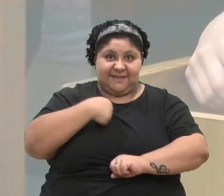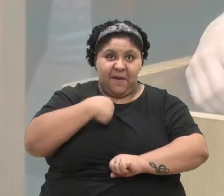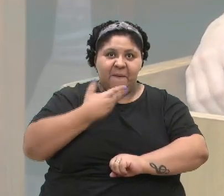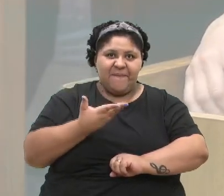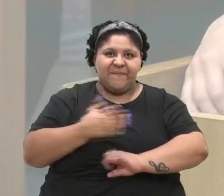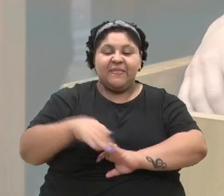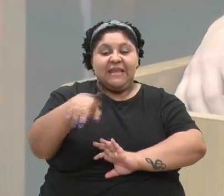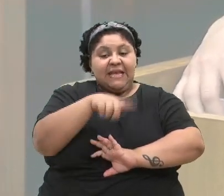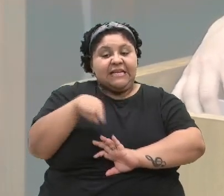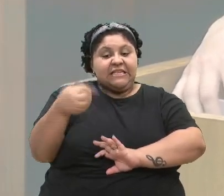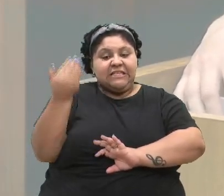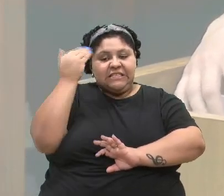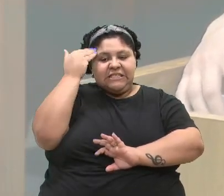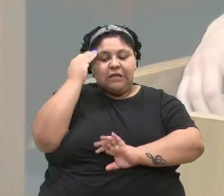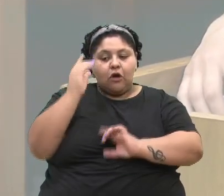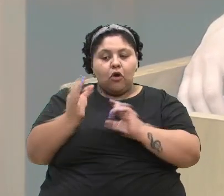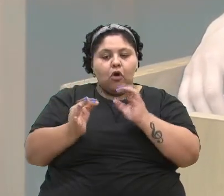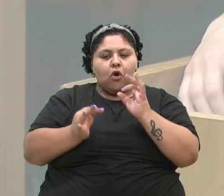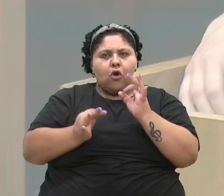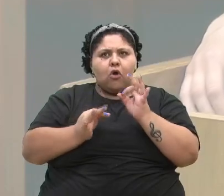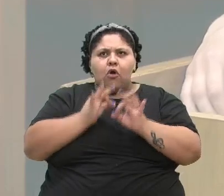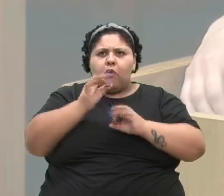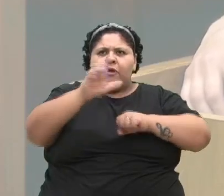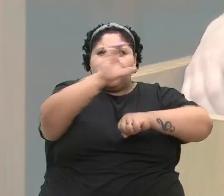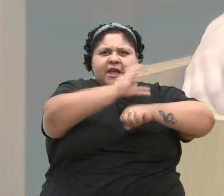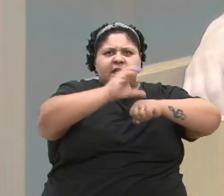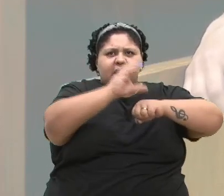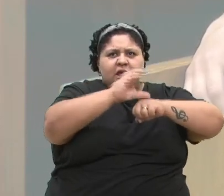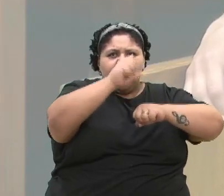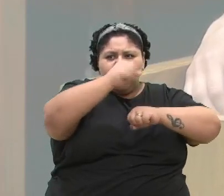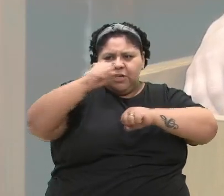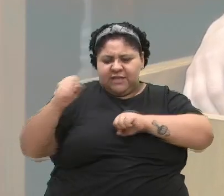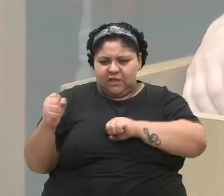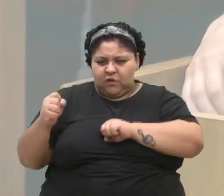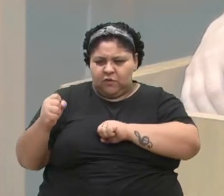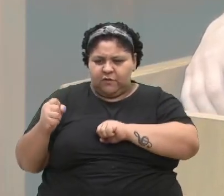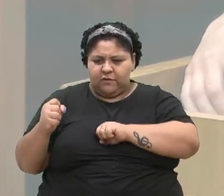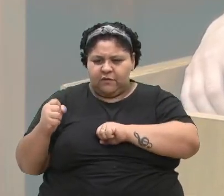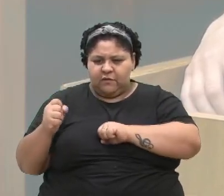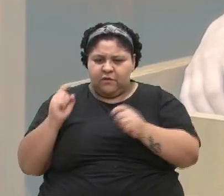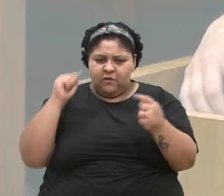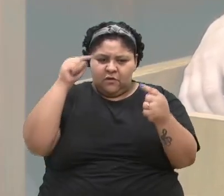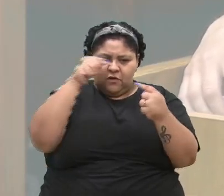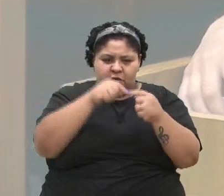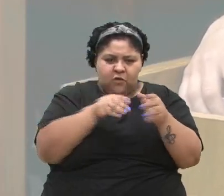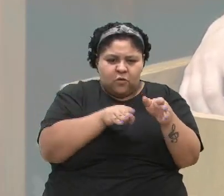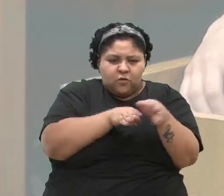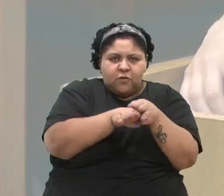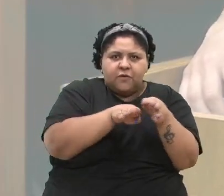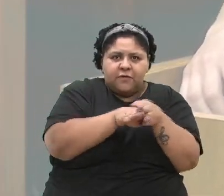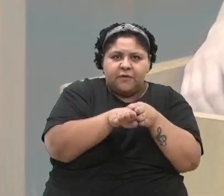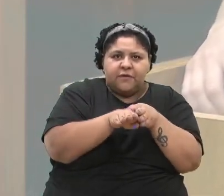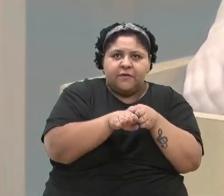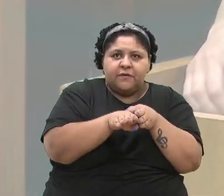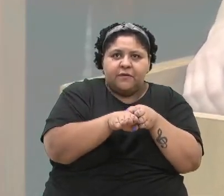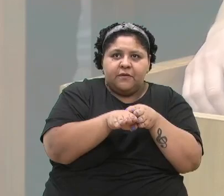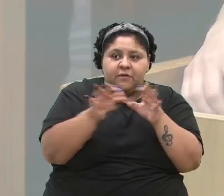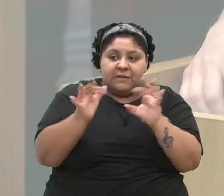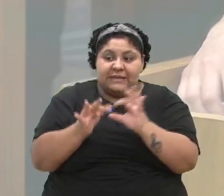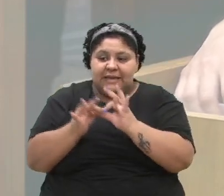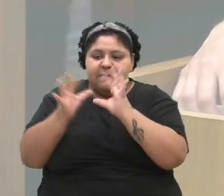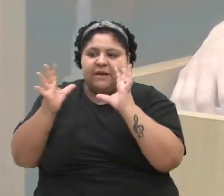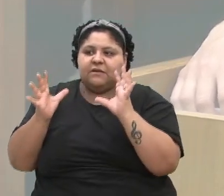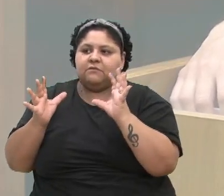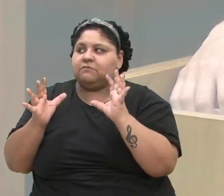é que a gente entende porque a Constituição de 88, quando ela previu que os conselhos consultivos e deliberativos,